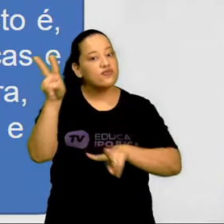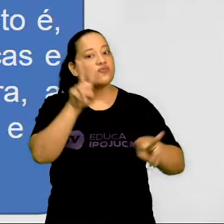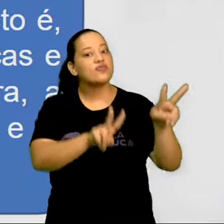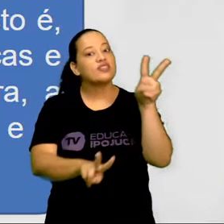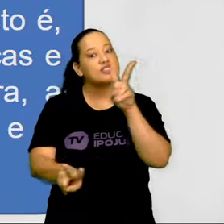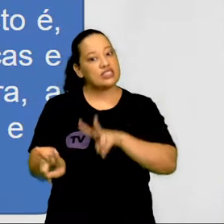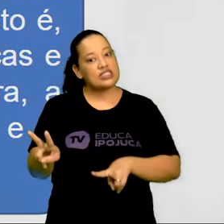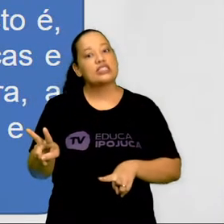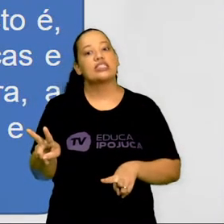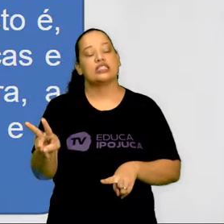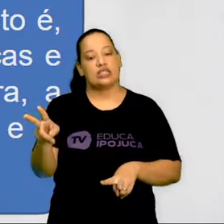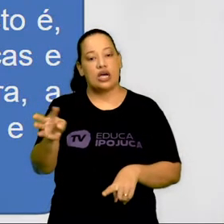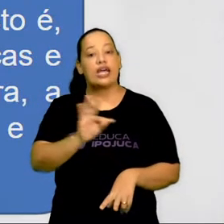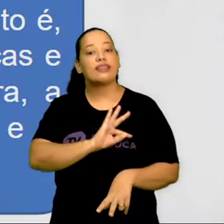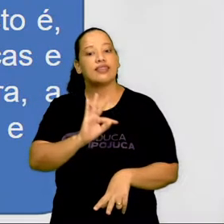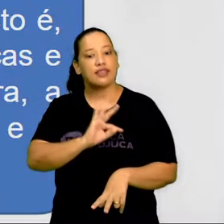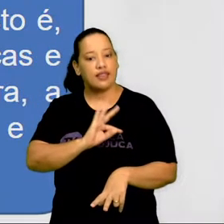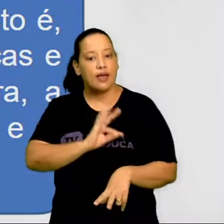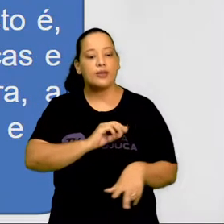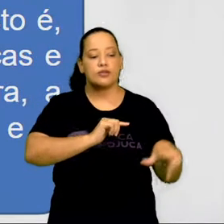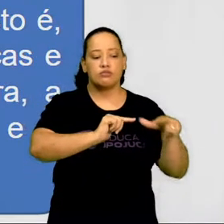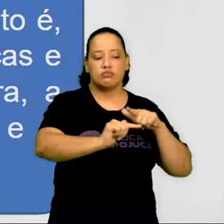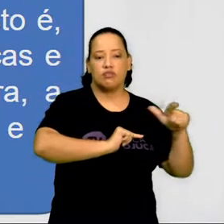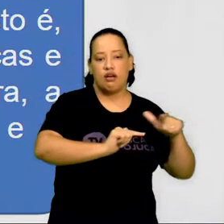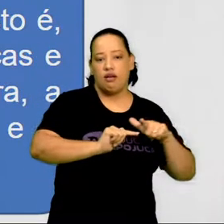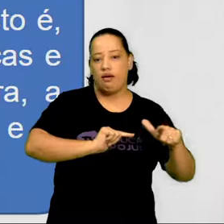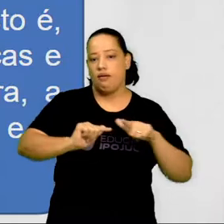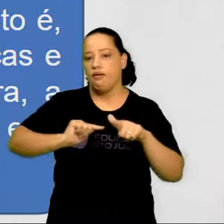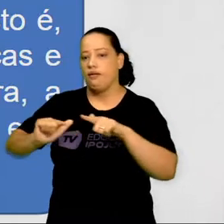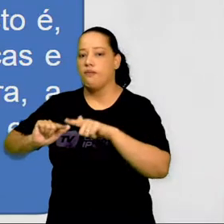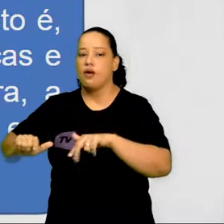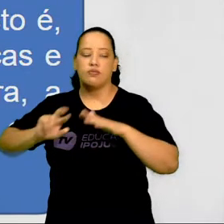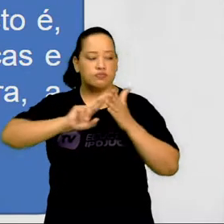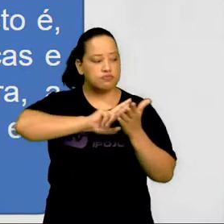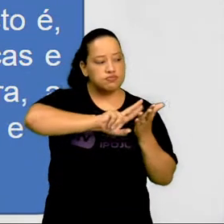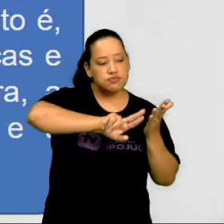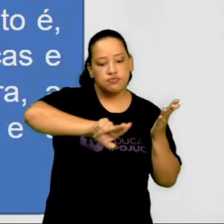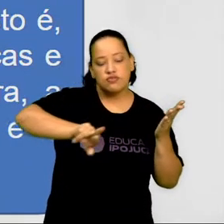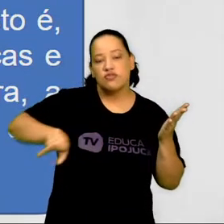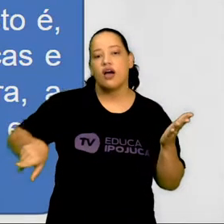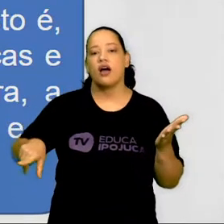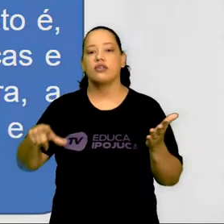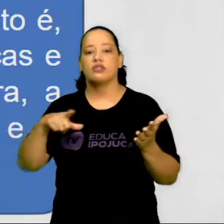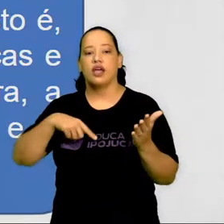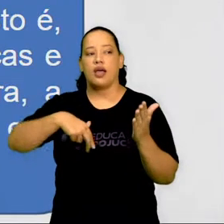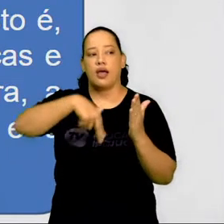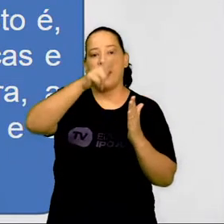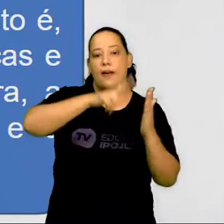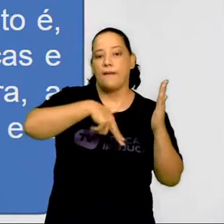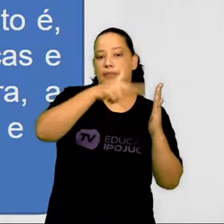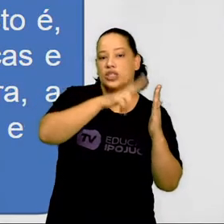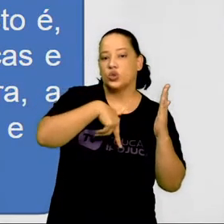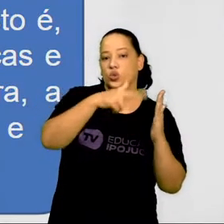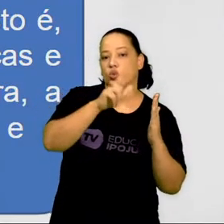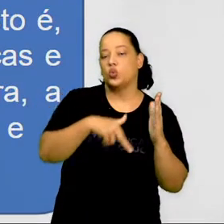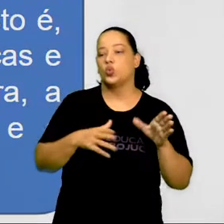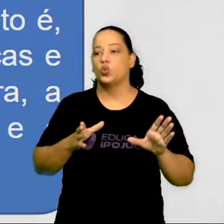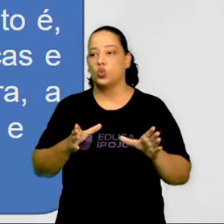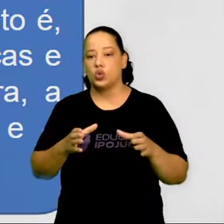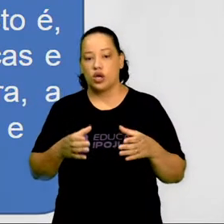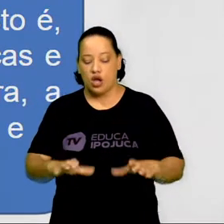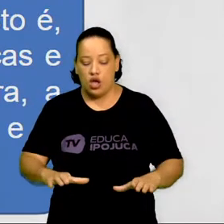As técnicas e obras são vastas, mas podemos destacar a pintura, a cerâmica,